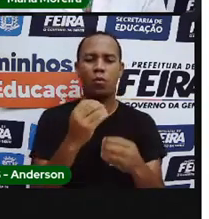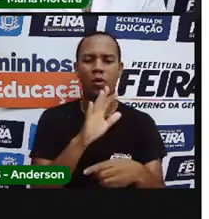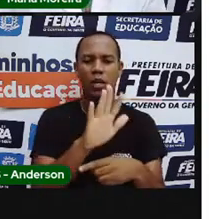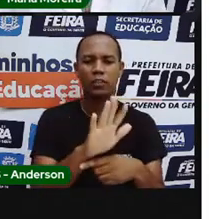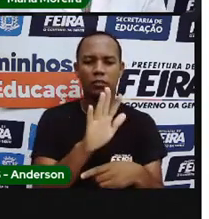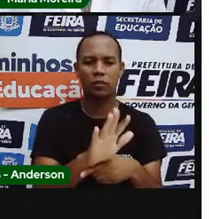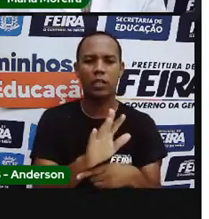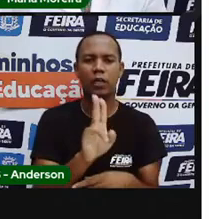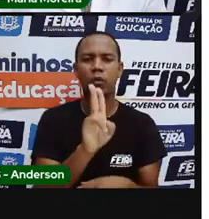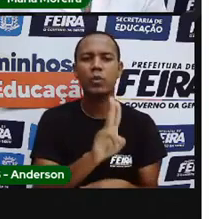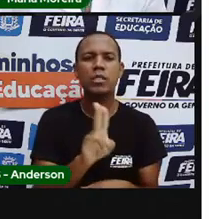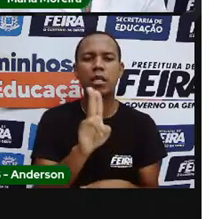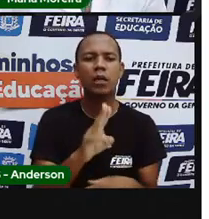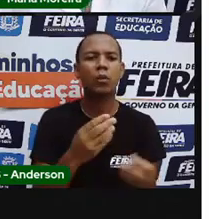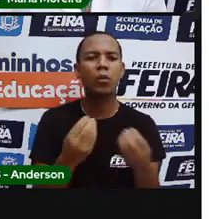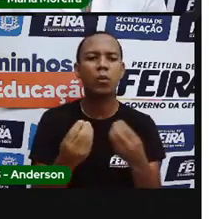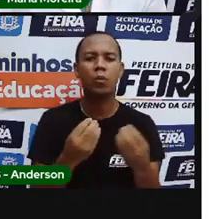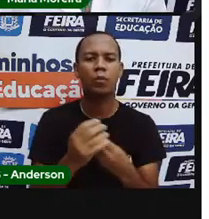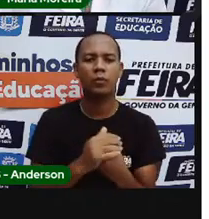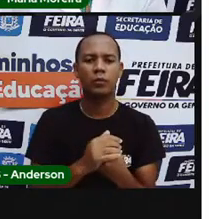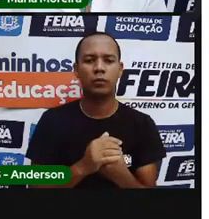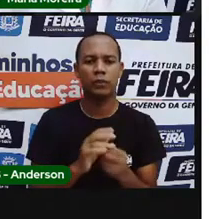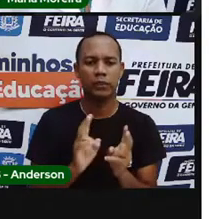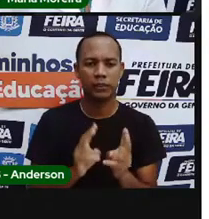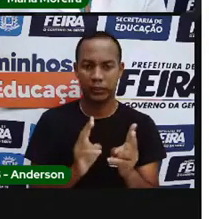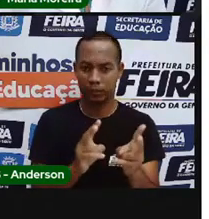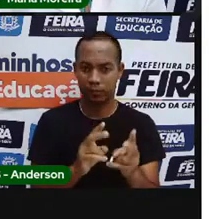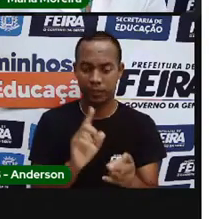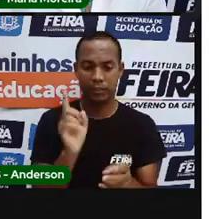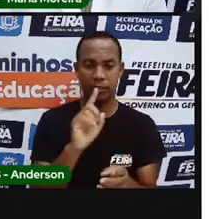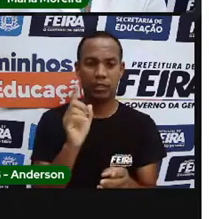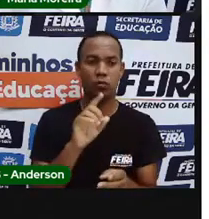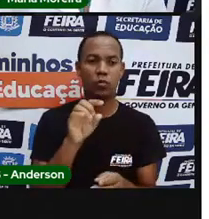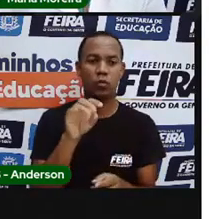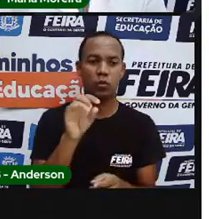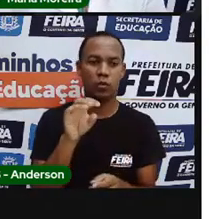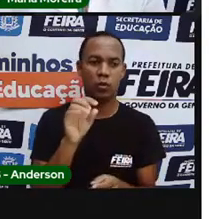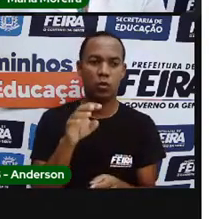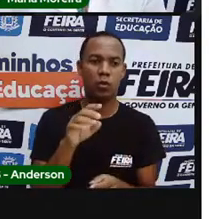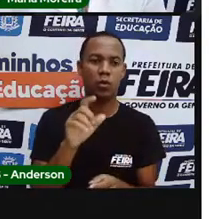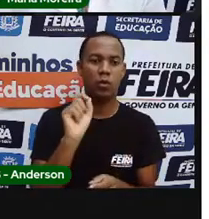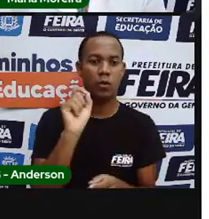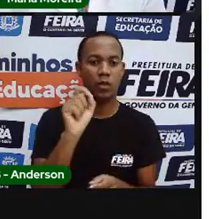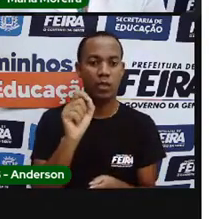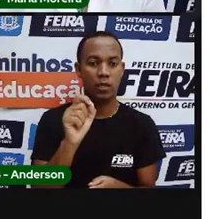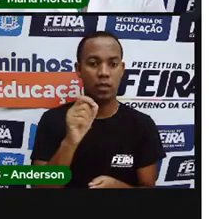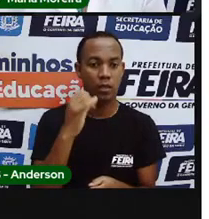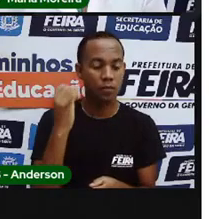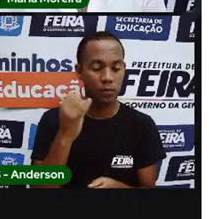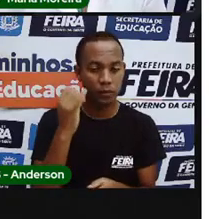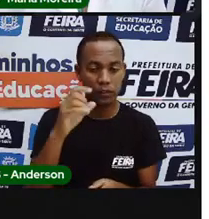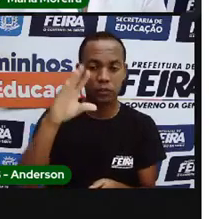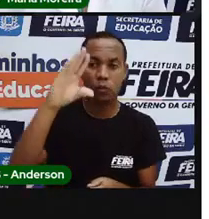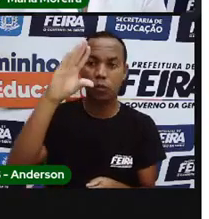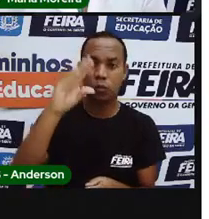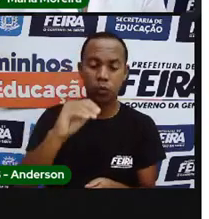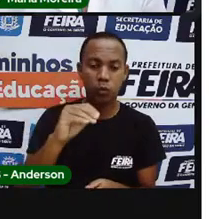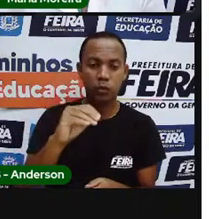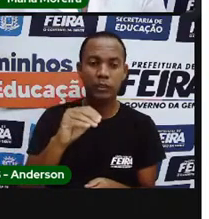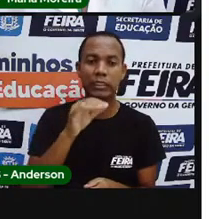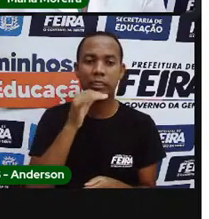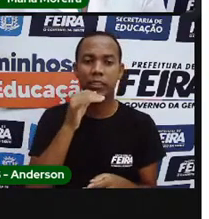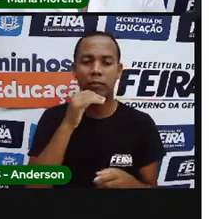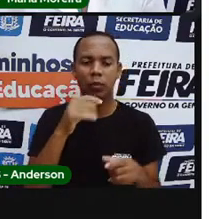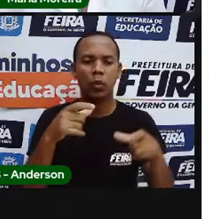Bom, utiliza a energia elétrica apenas quando necessário. Apague as luzes. Abra falou sobre isso. Quando não estiver